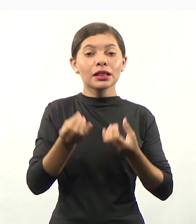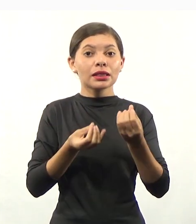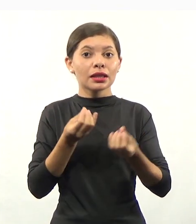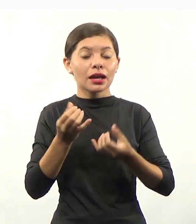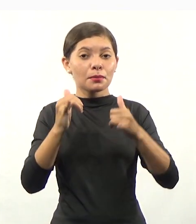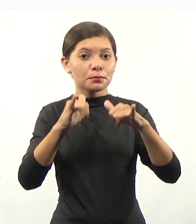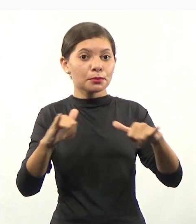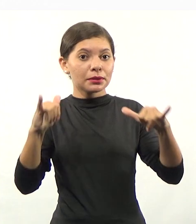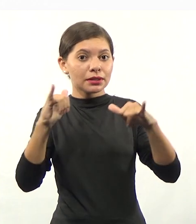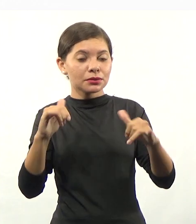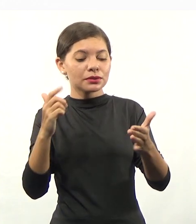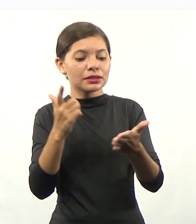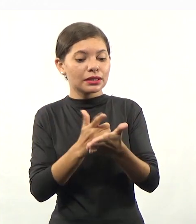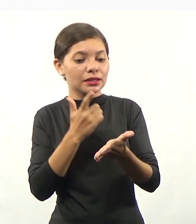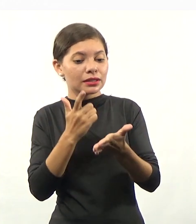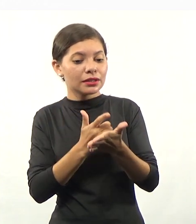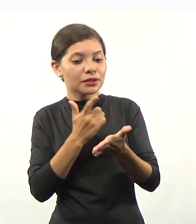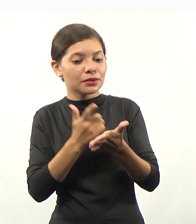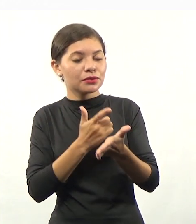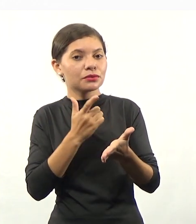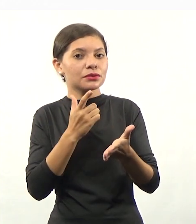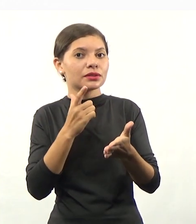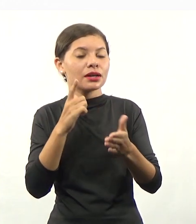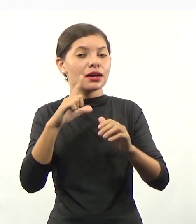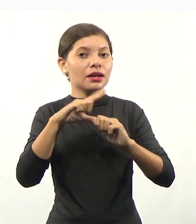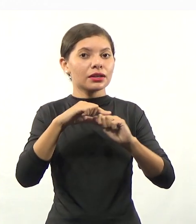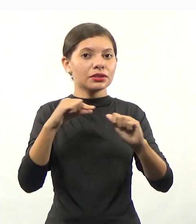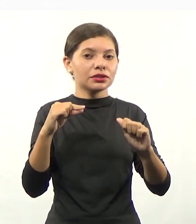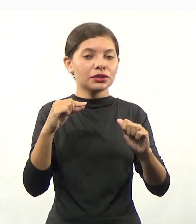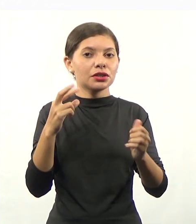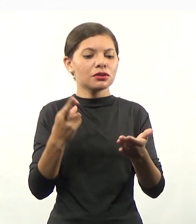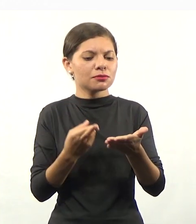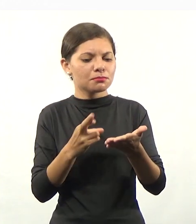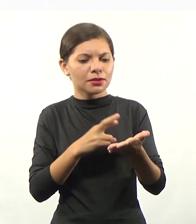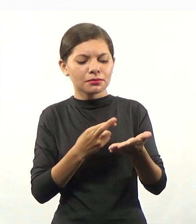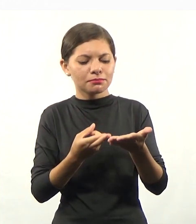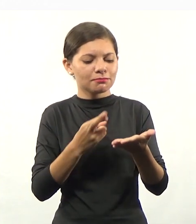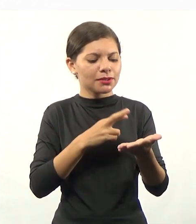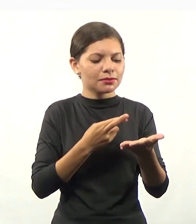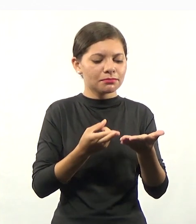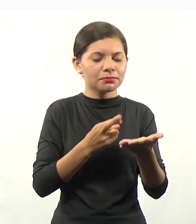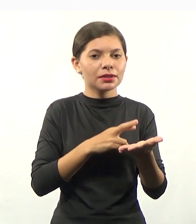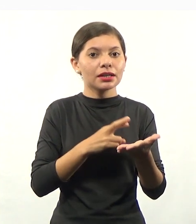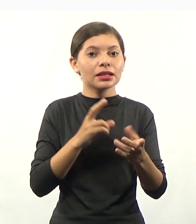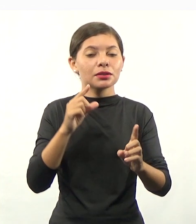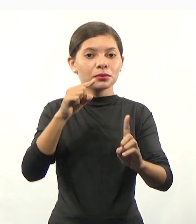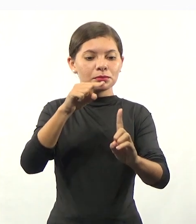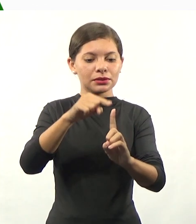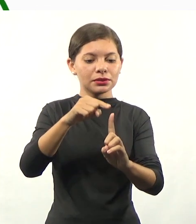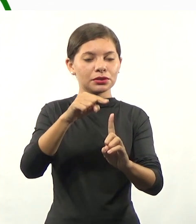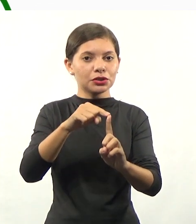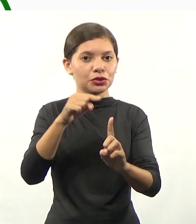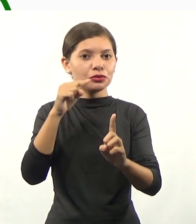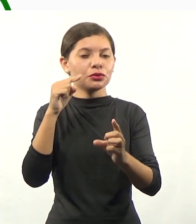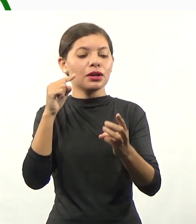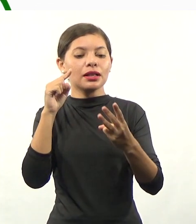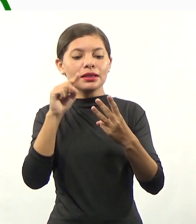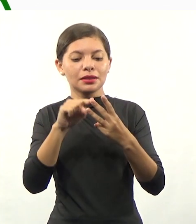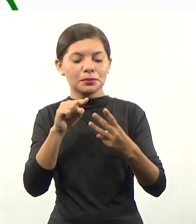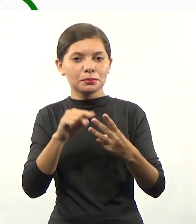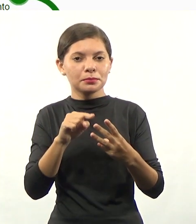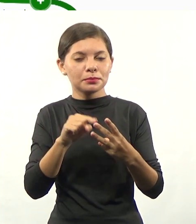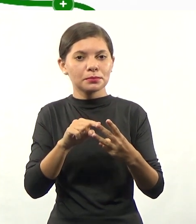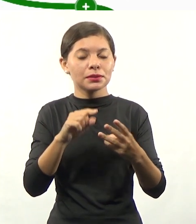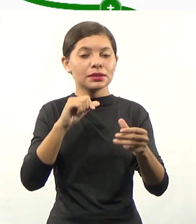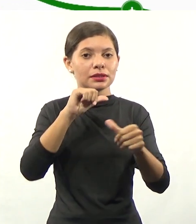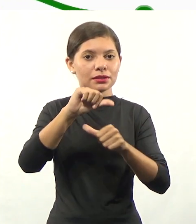da publicação em livros, artigos, periódicos. Então, o objetivo da pesquisa é